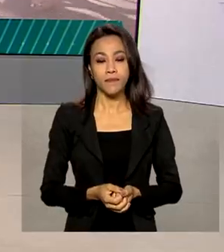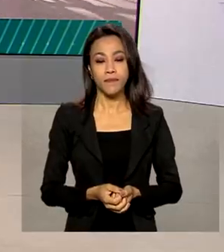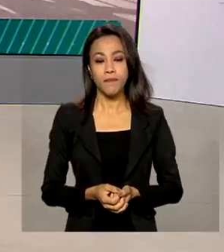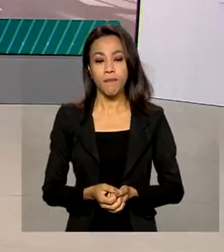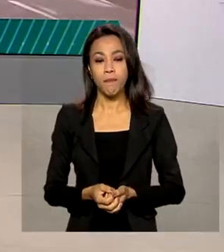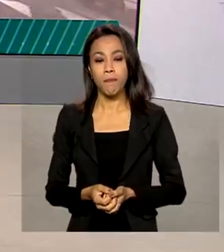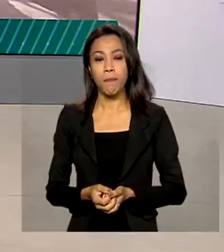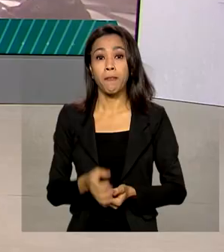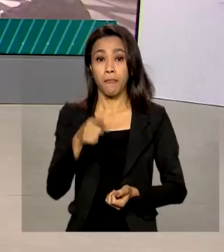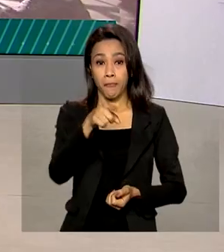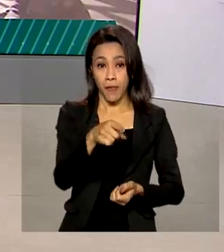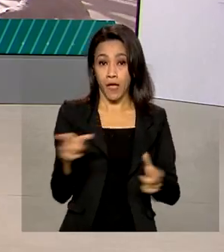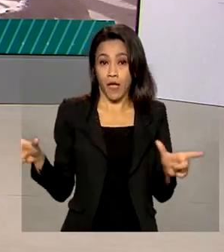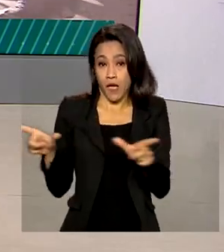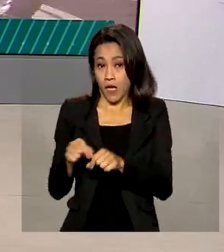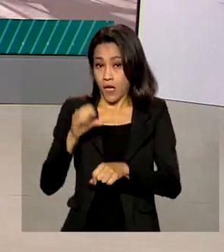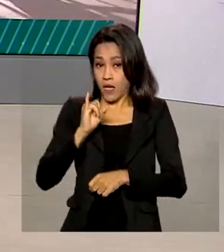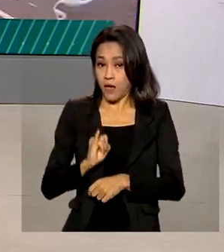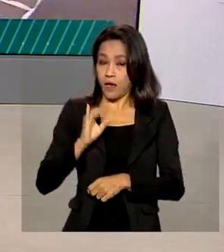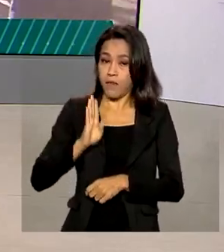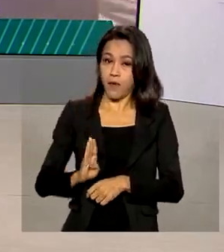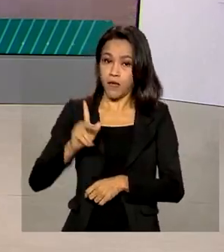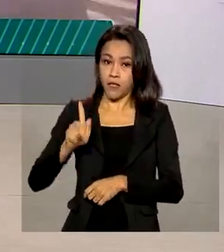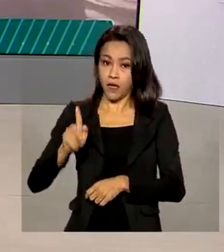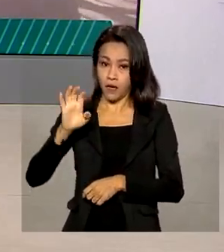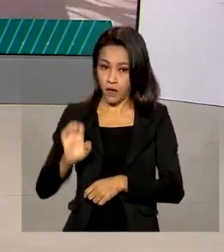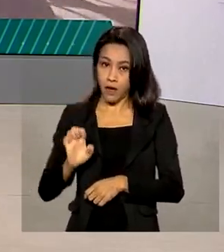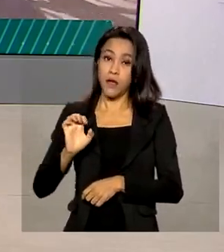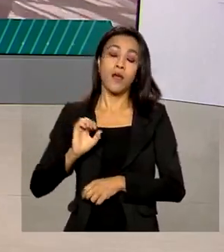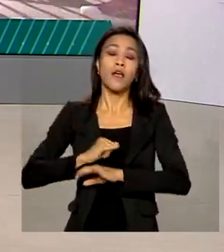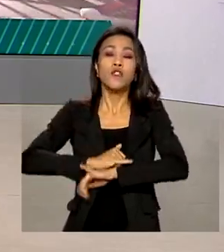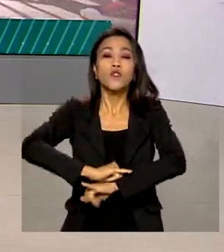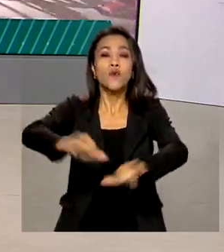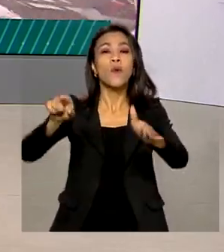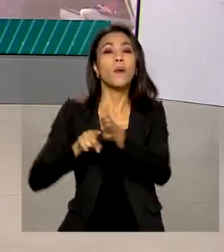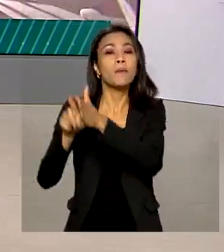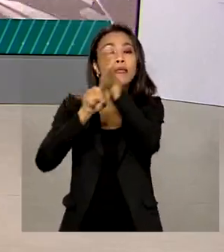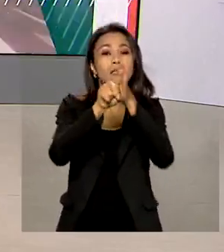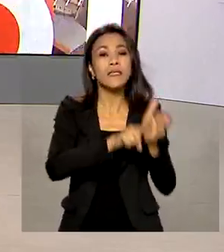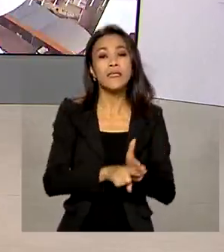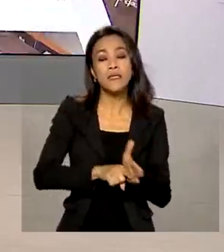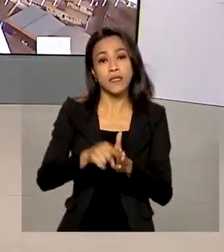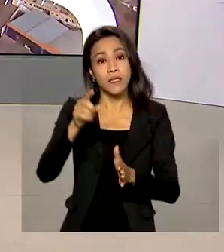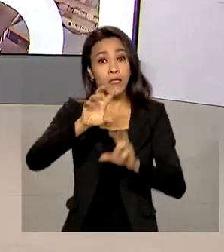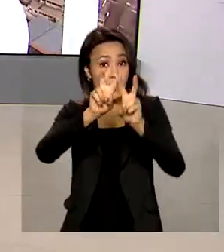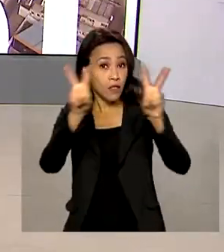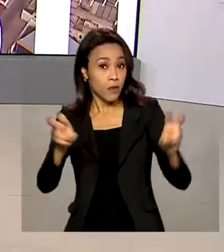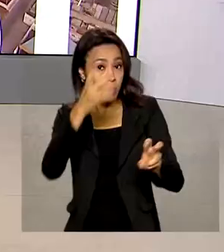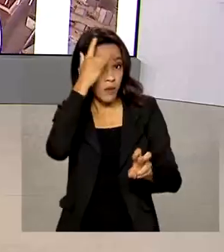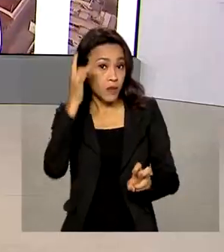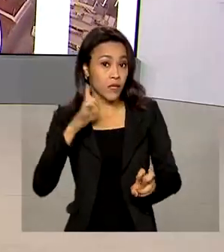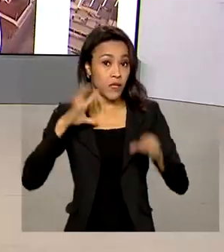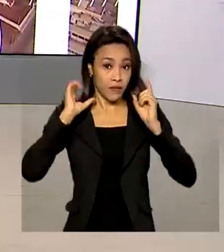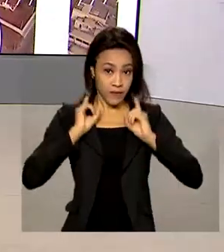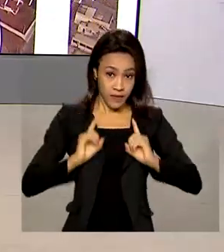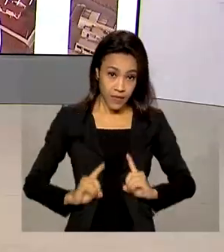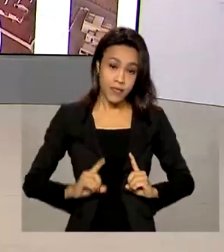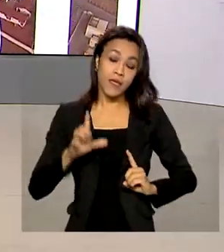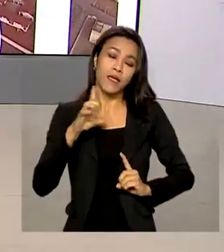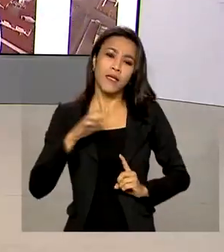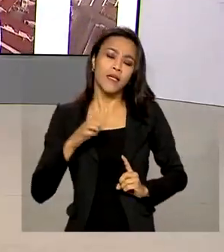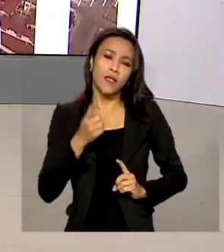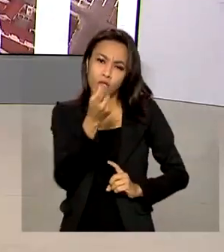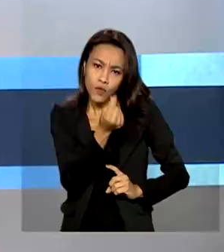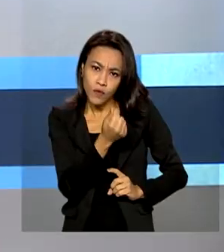O IBGE divulgou uma pesquisa sobre as pessoas com deficiência no país. Os dados cobrem desde a renda até o